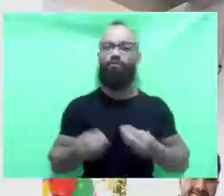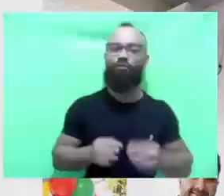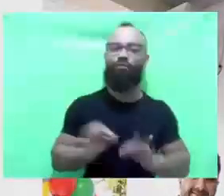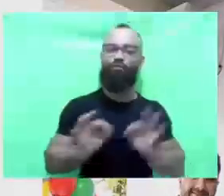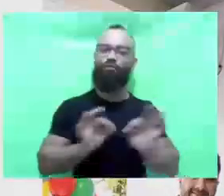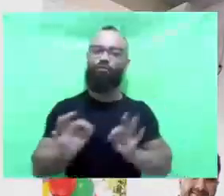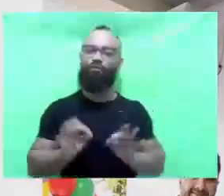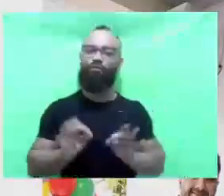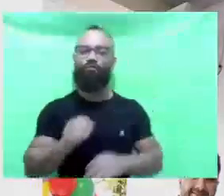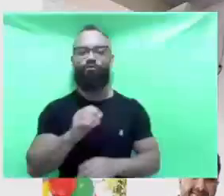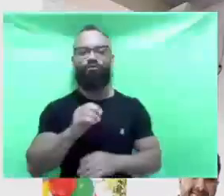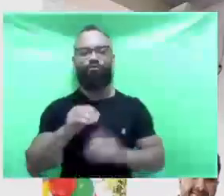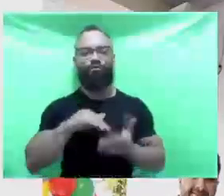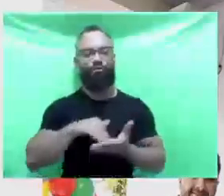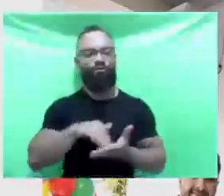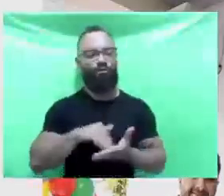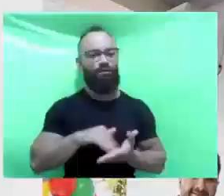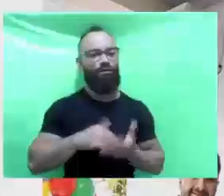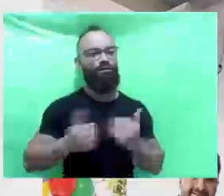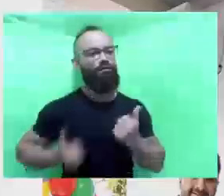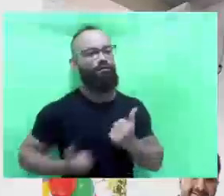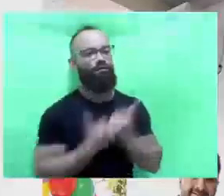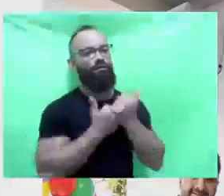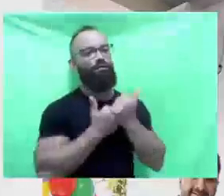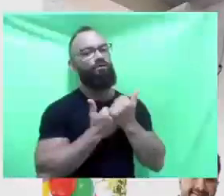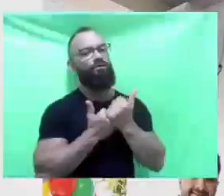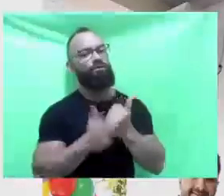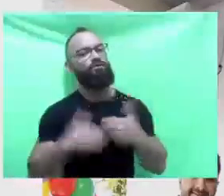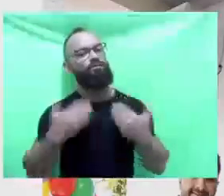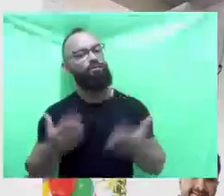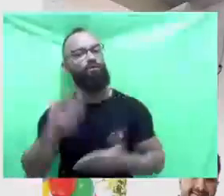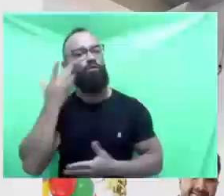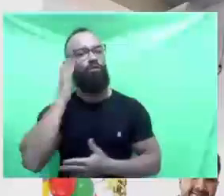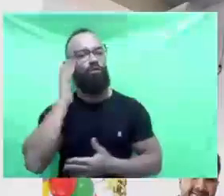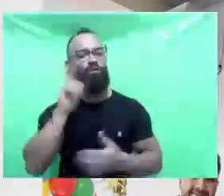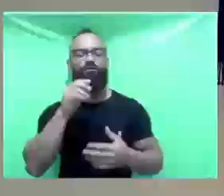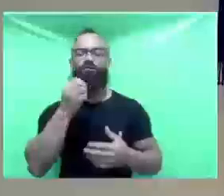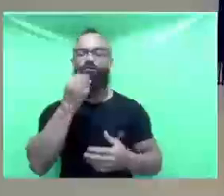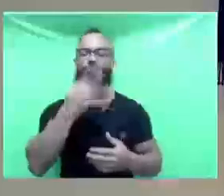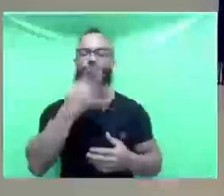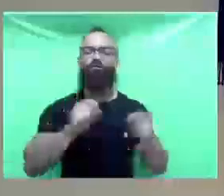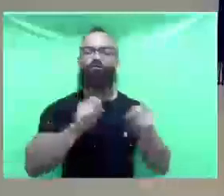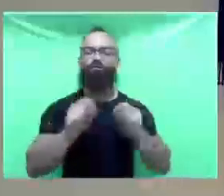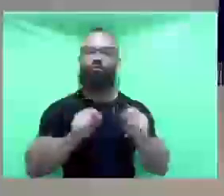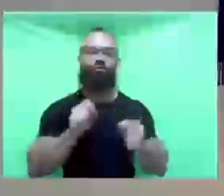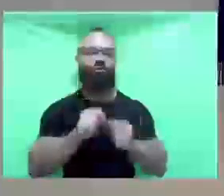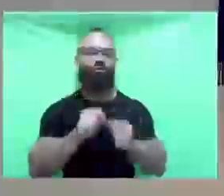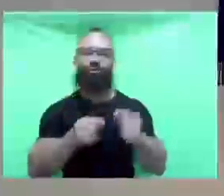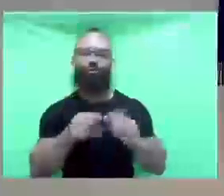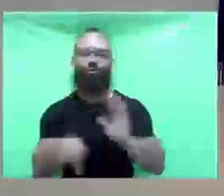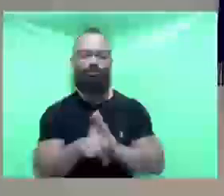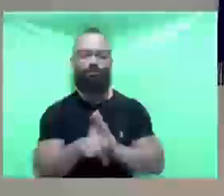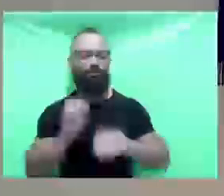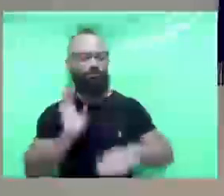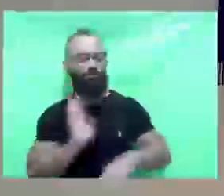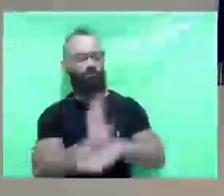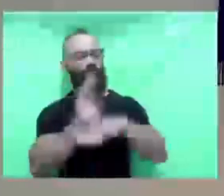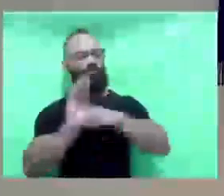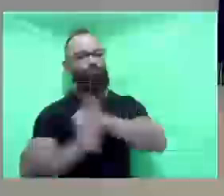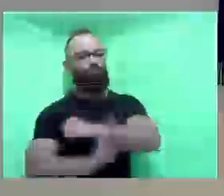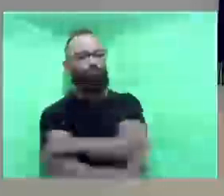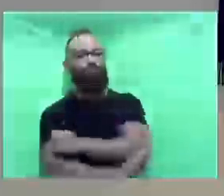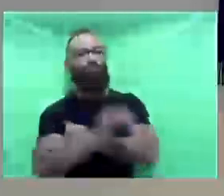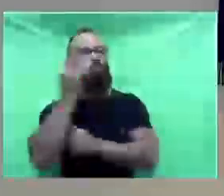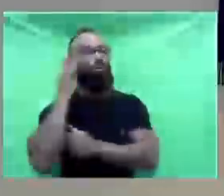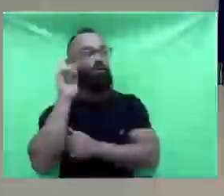que esteja à frente dele ali, apoiando, que eu acho que nós temos muito o que fazer pela nossa Bigosul. Eu acho que foi até o prefeito que mais fez